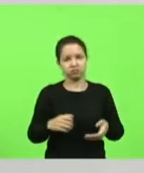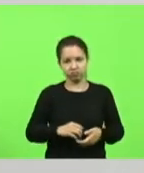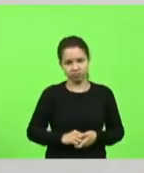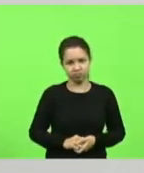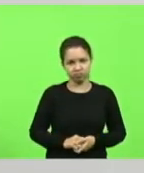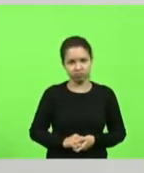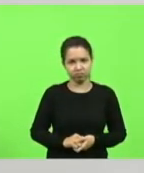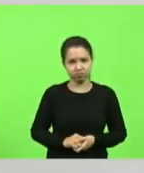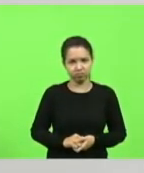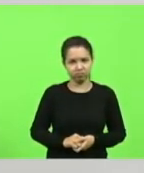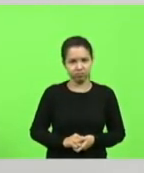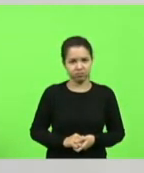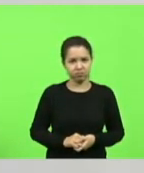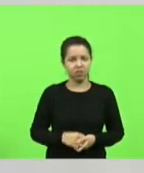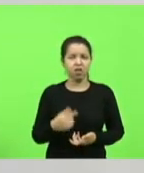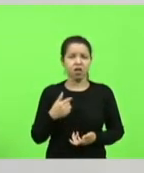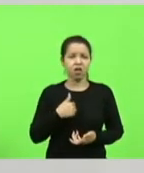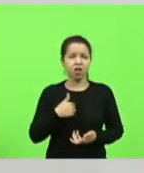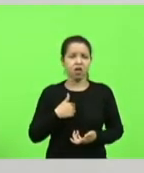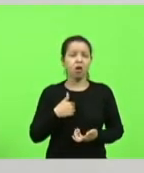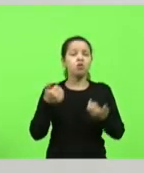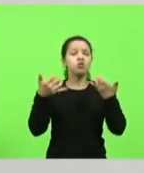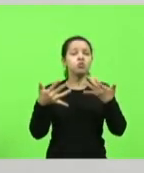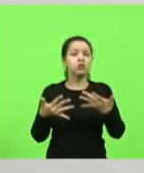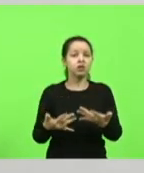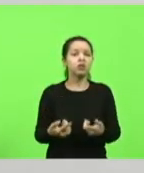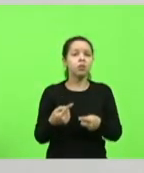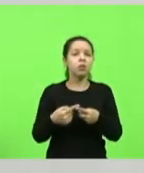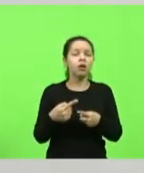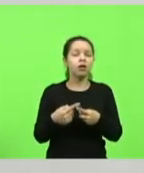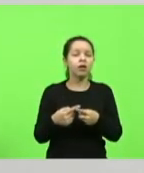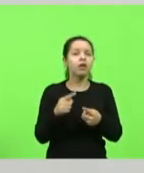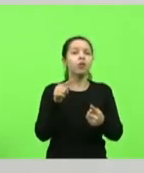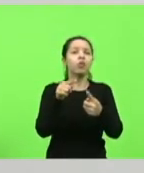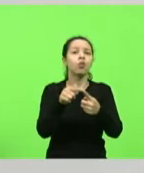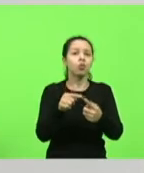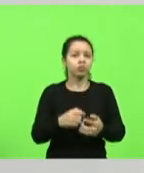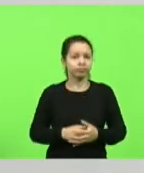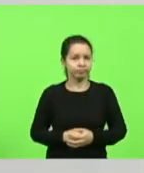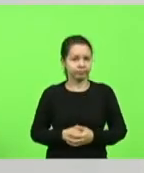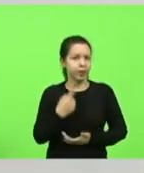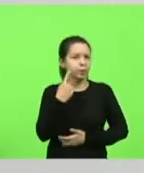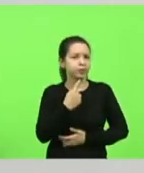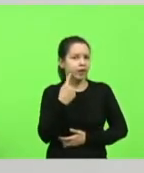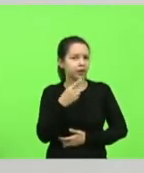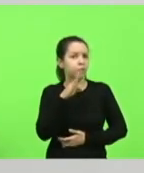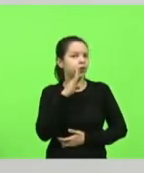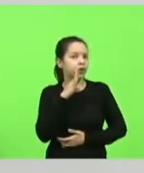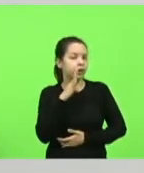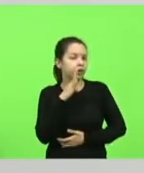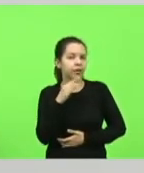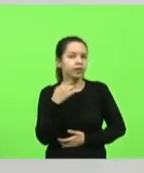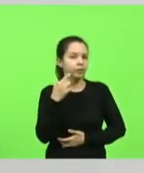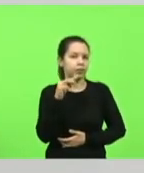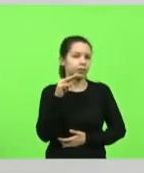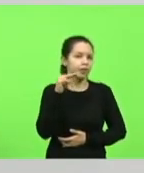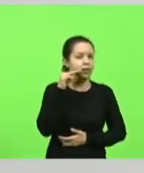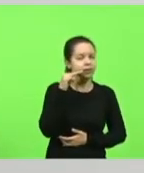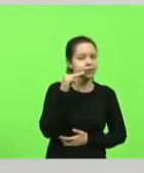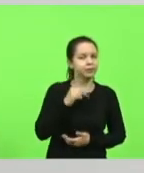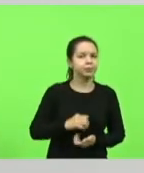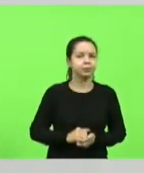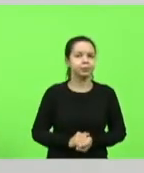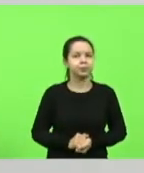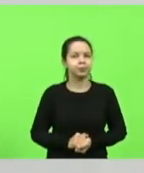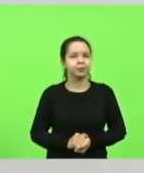e aonde eu quero chegar deputado Berlando deputada Marlene as nossas gerações